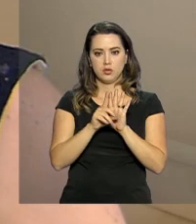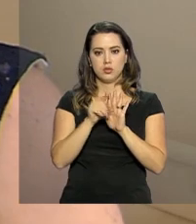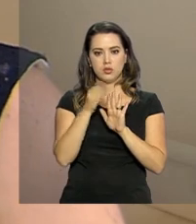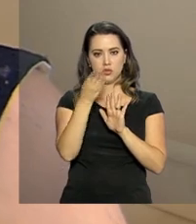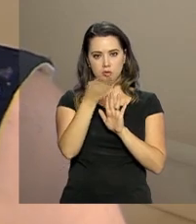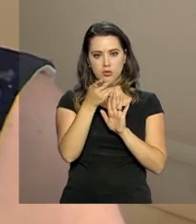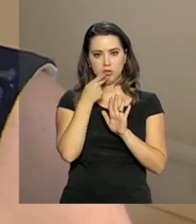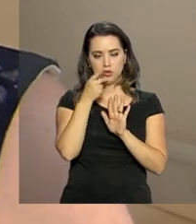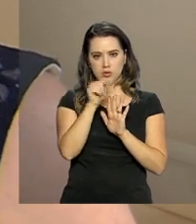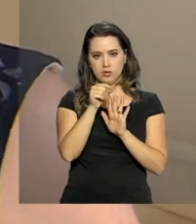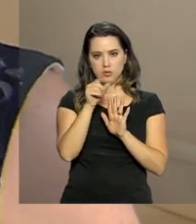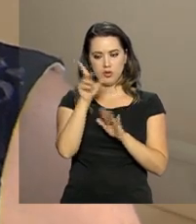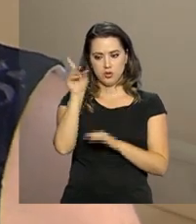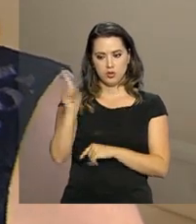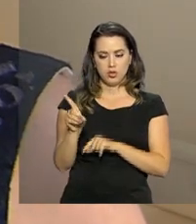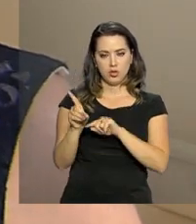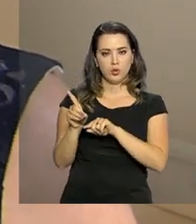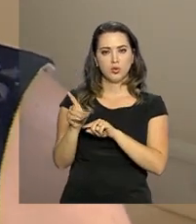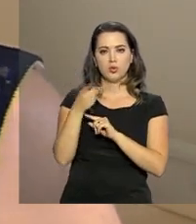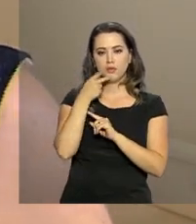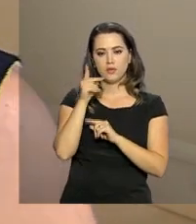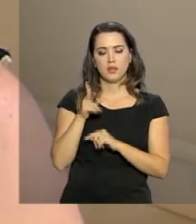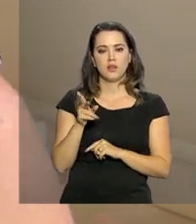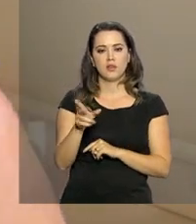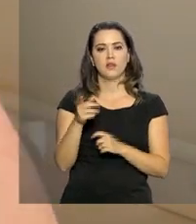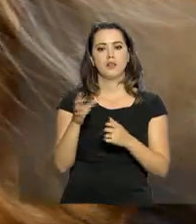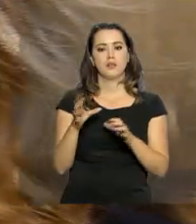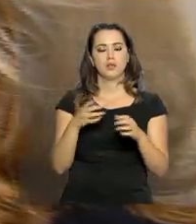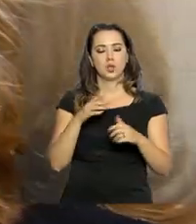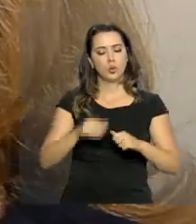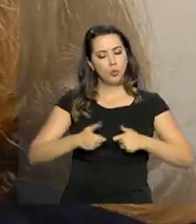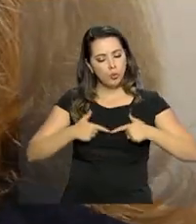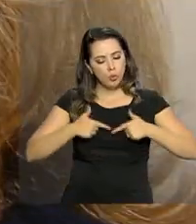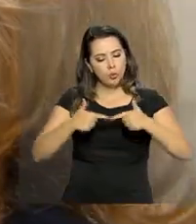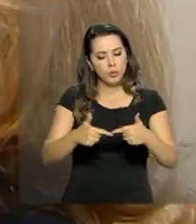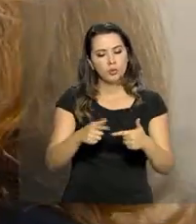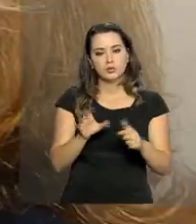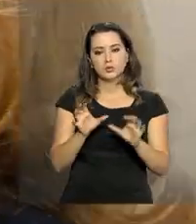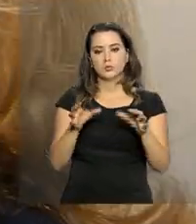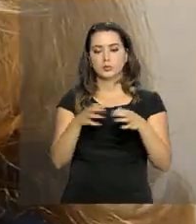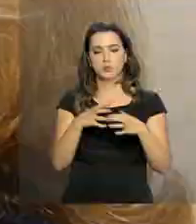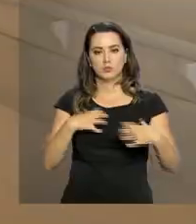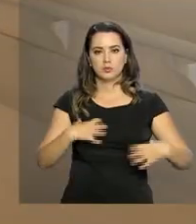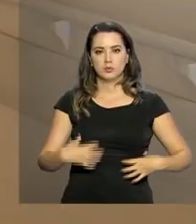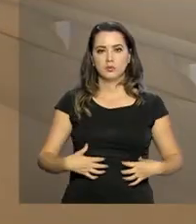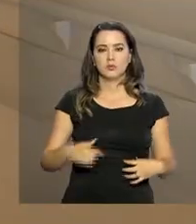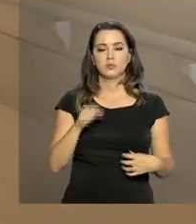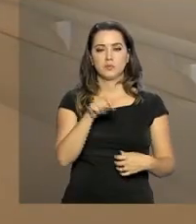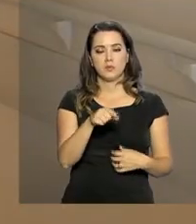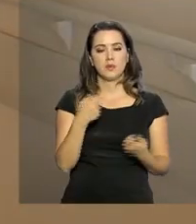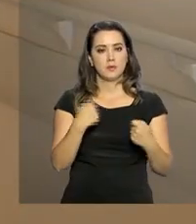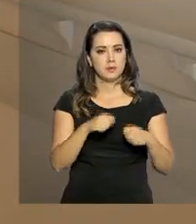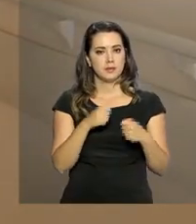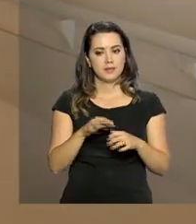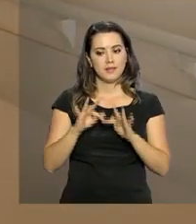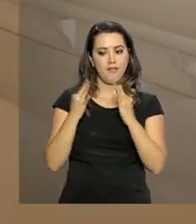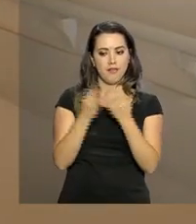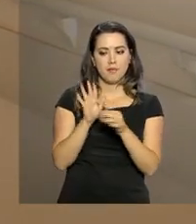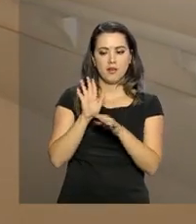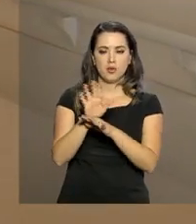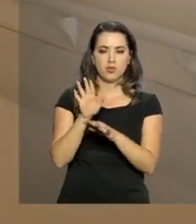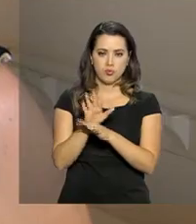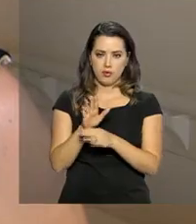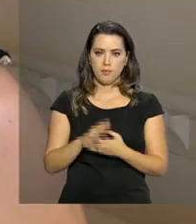transplantes luta para que os órgãos cheguem sempre a quem precisa. Mas para que essas vidas sejam salvas, a autorização das famílias é